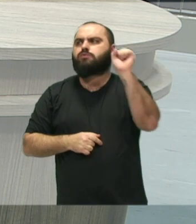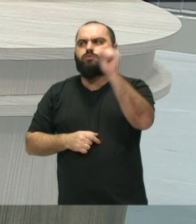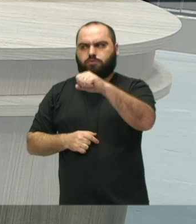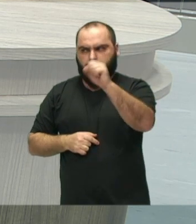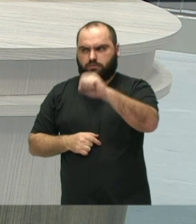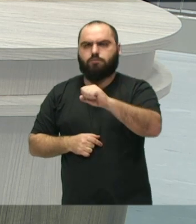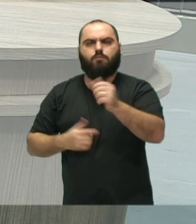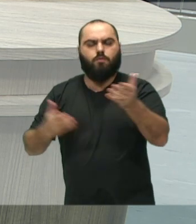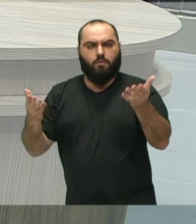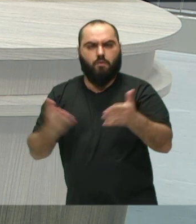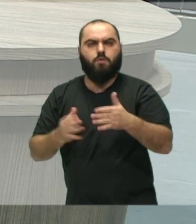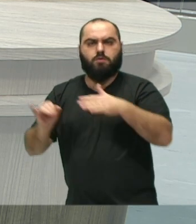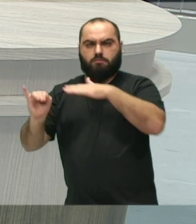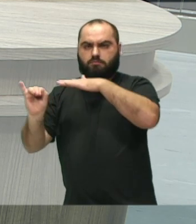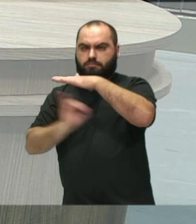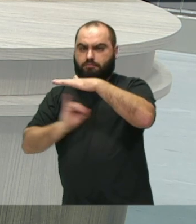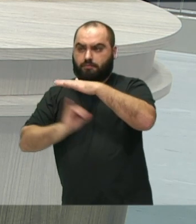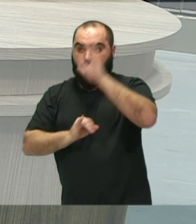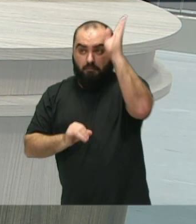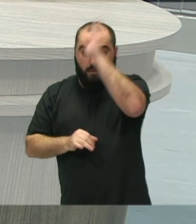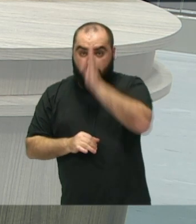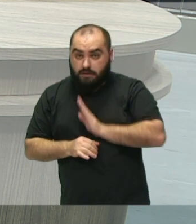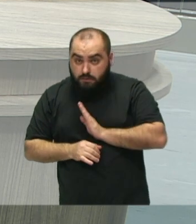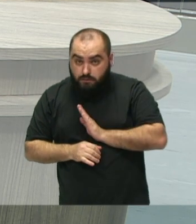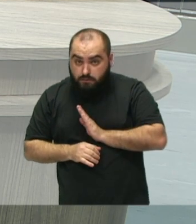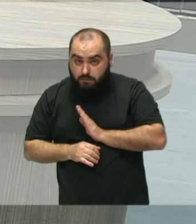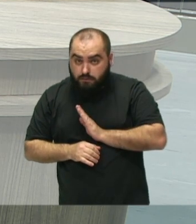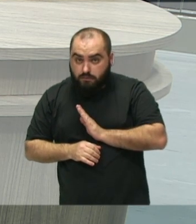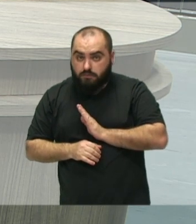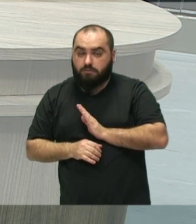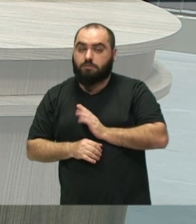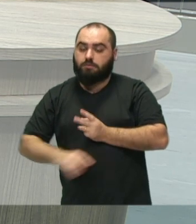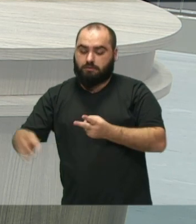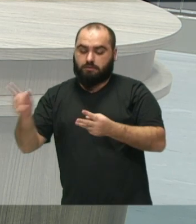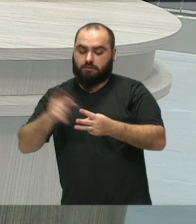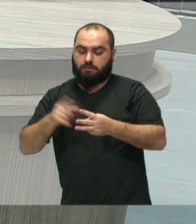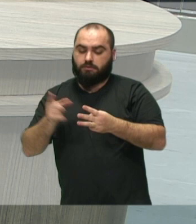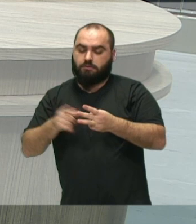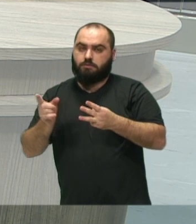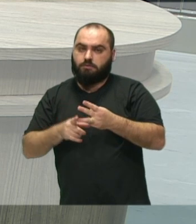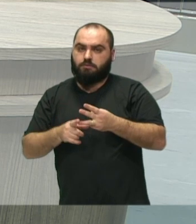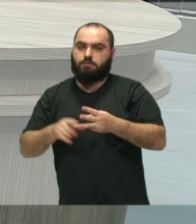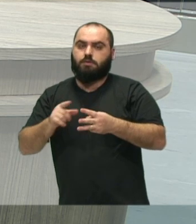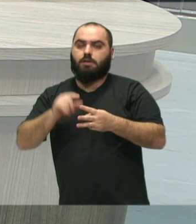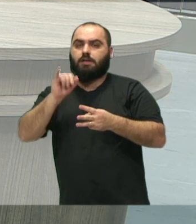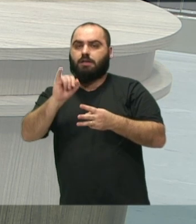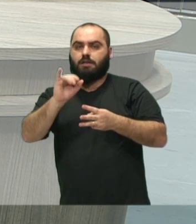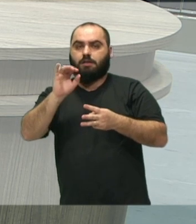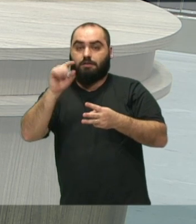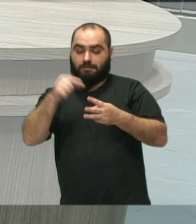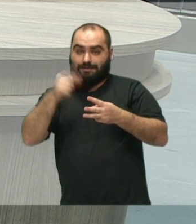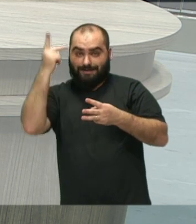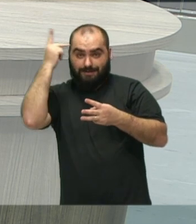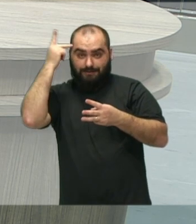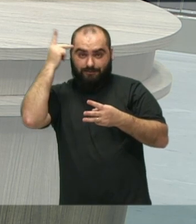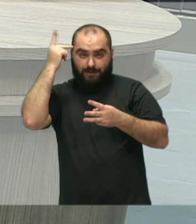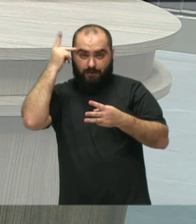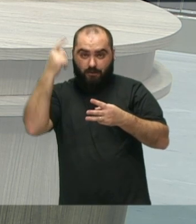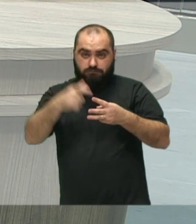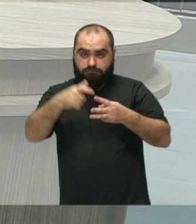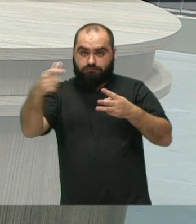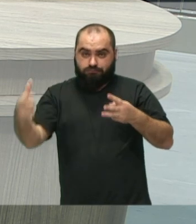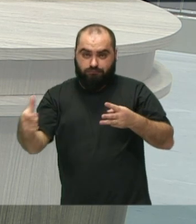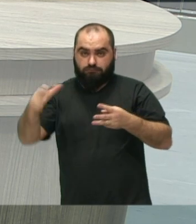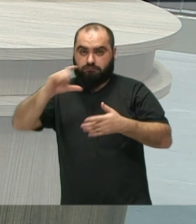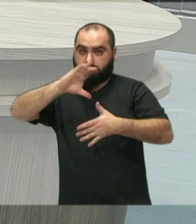se fala em conservatório no Brasil, a gente pode citar três, Conservatório de Itatuí, que fica lá em São Paulo, que é o maior conservatório da